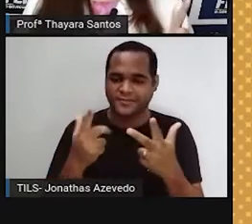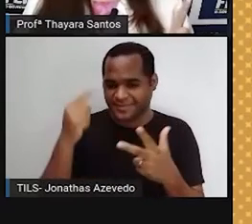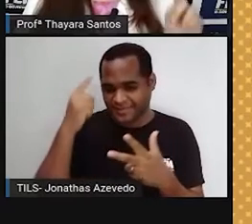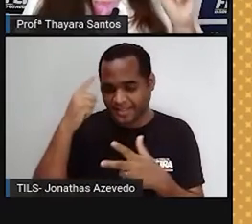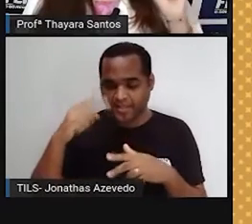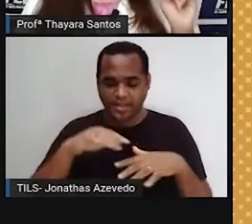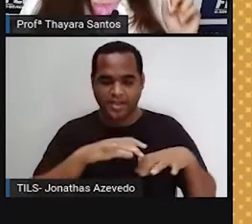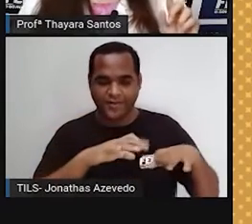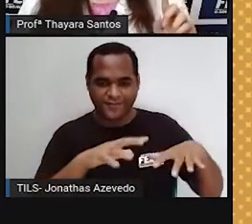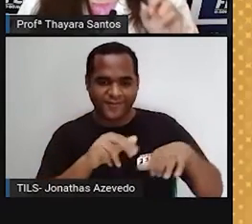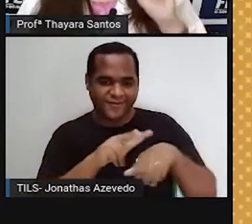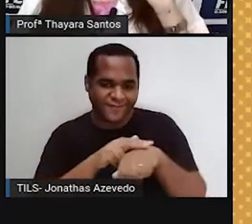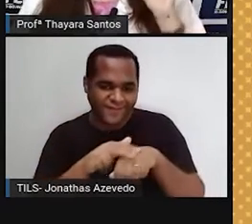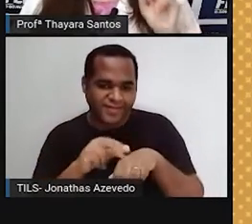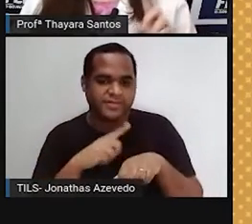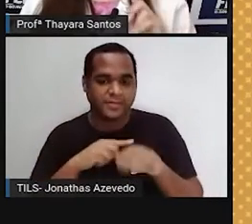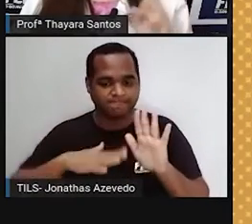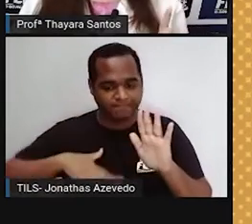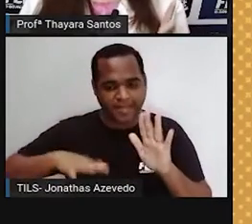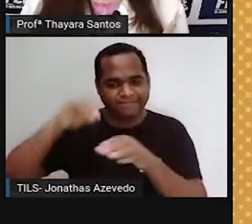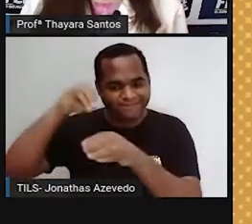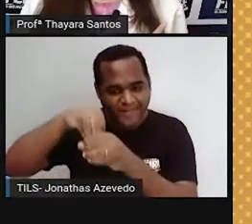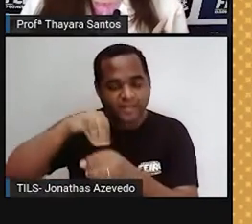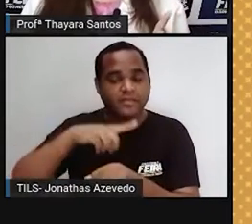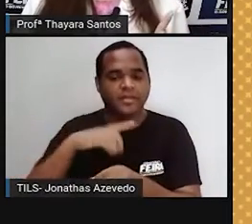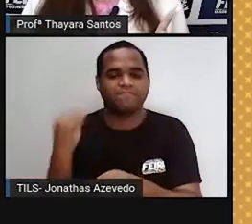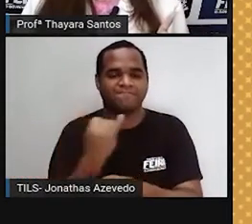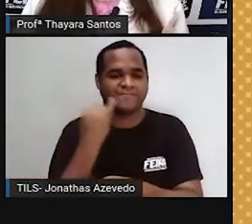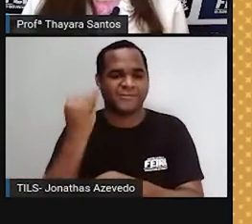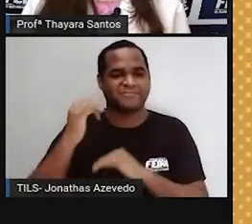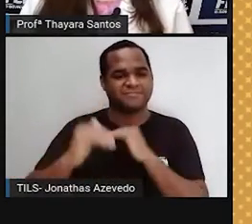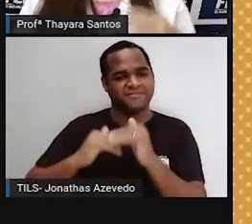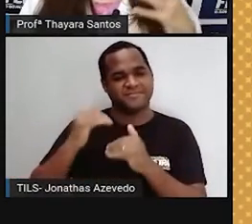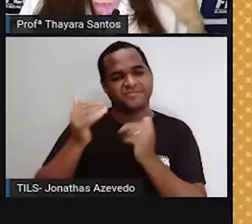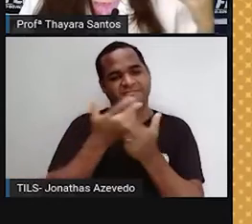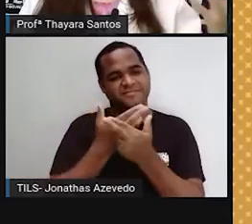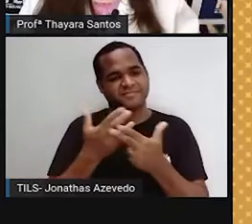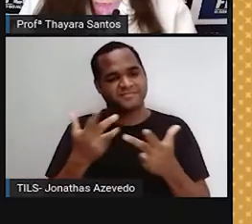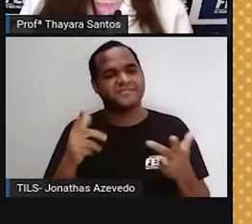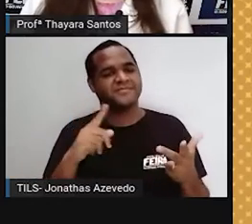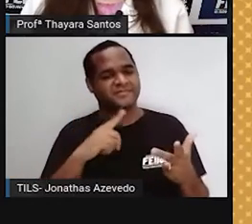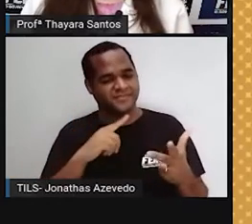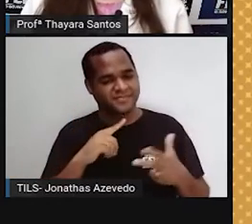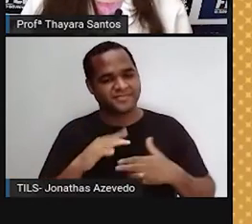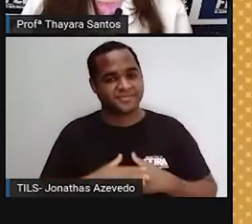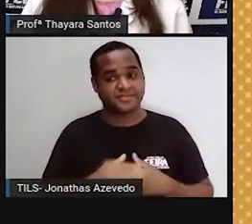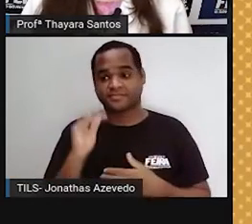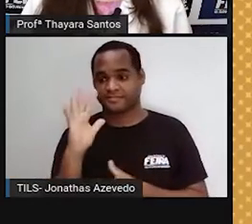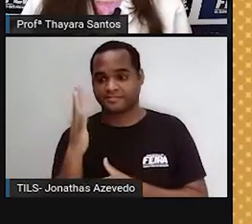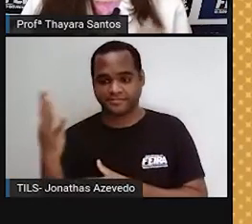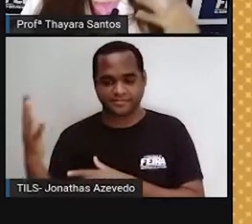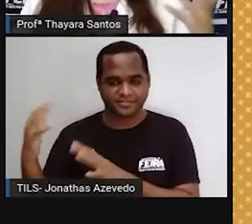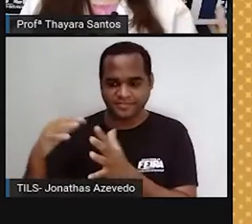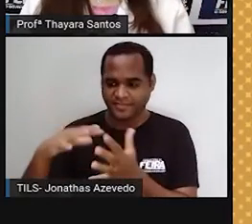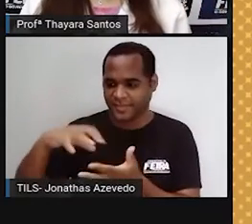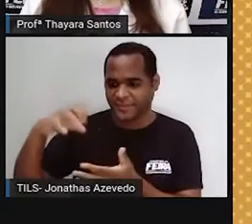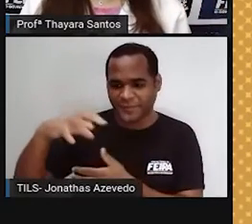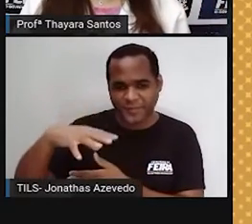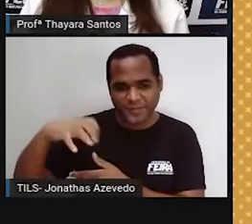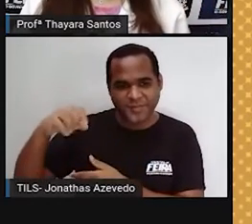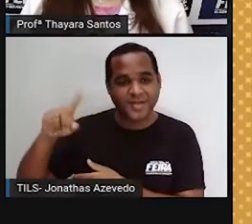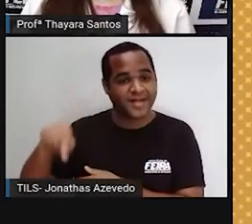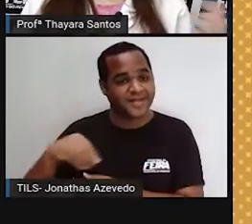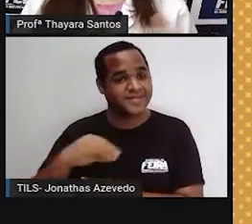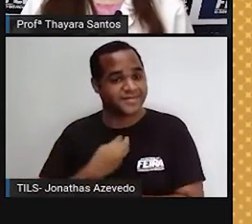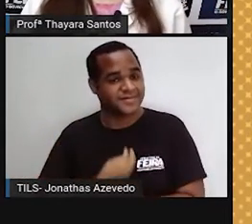Então, só por aí, a gente já tem uma importância muito grande nesse processo, né? Se a planta não realiza fotossíntese, se a alga não realiza